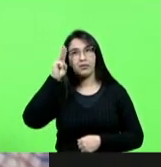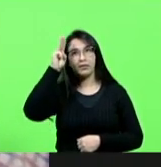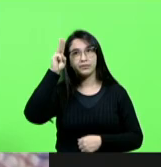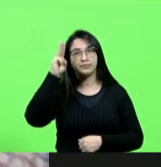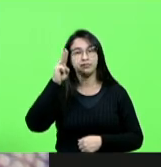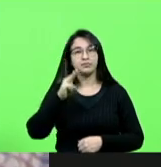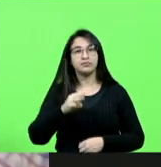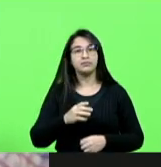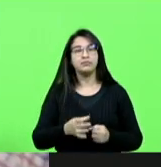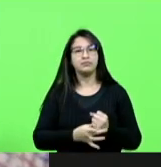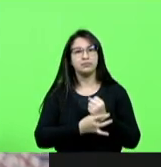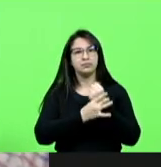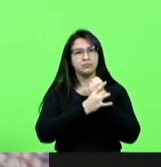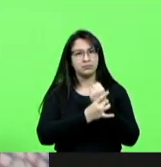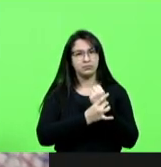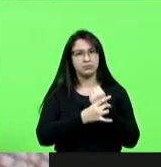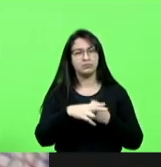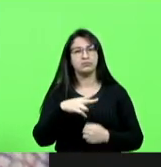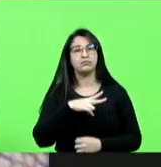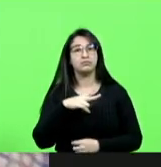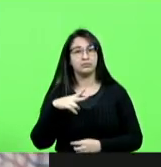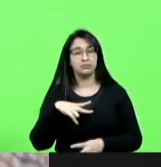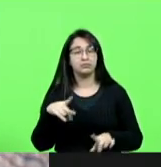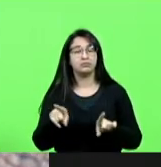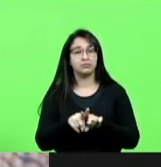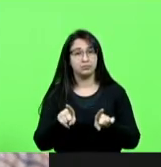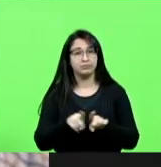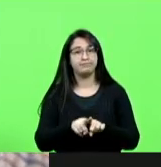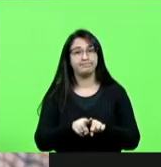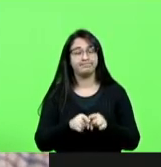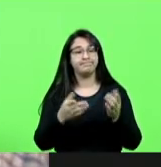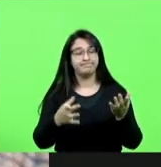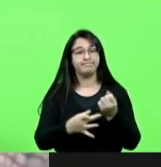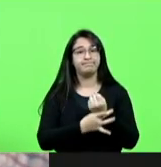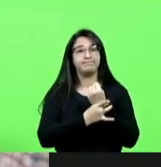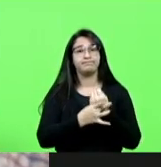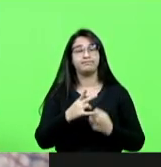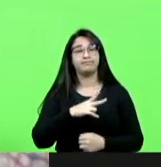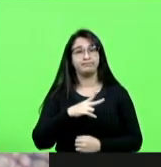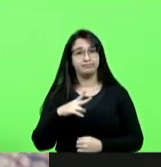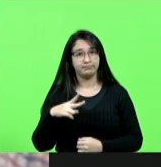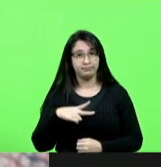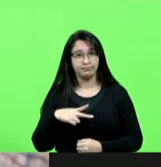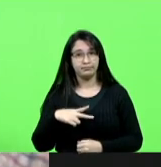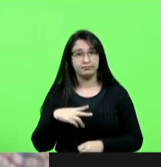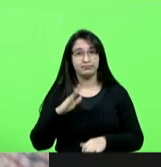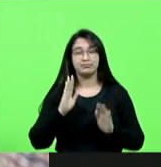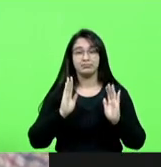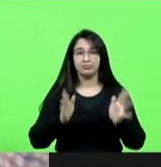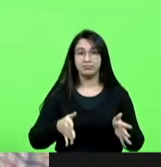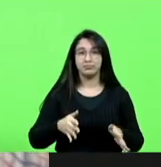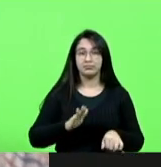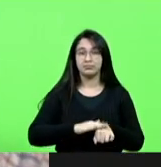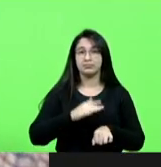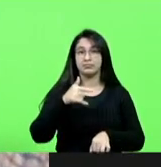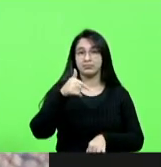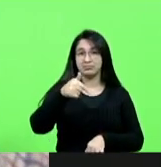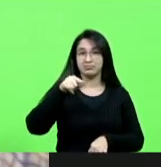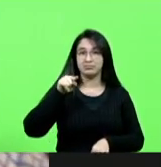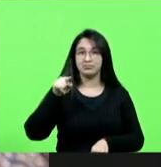a segurança pública governador Carlos Moisés. A segurança pública está há sete anos sem nenhuma reposição salarial.